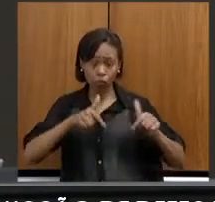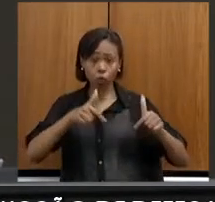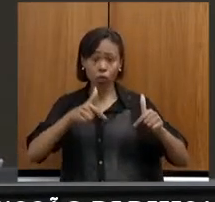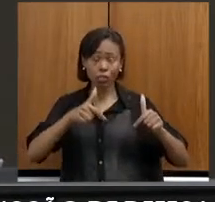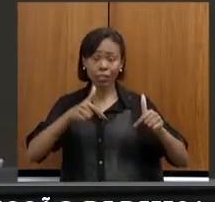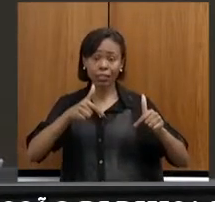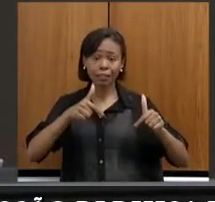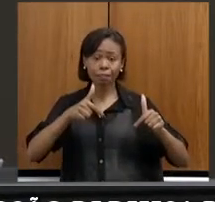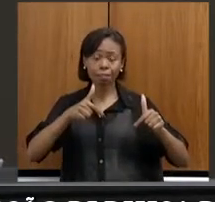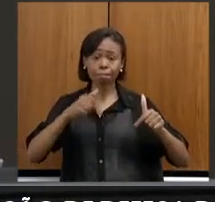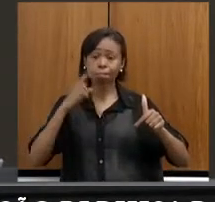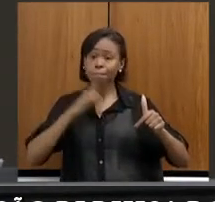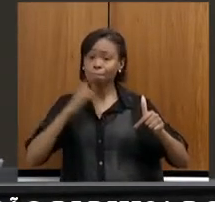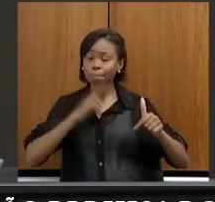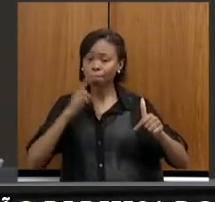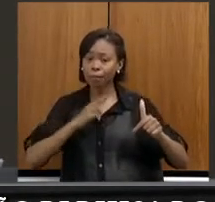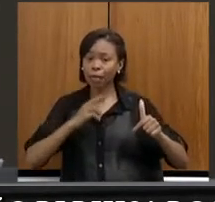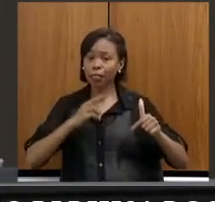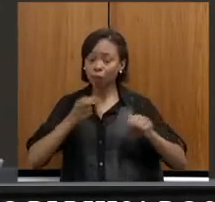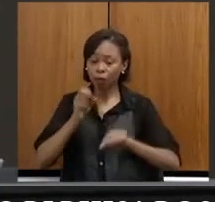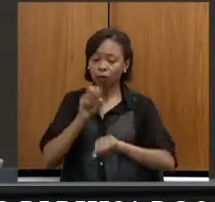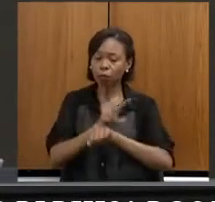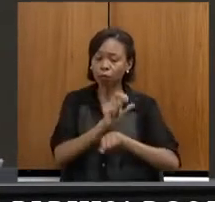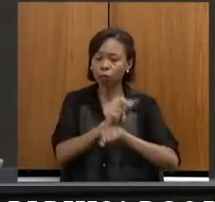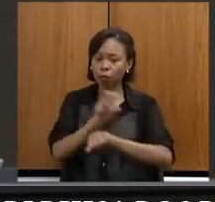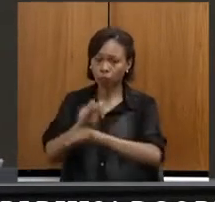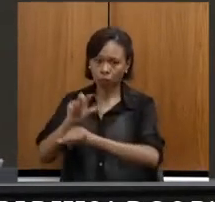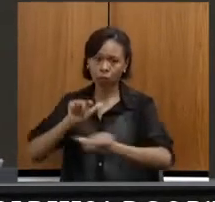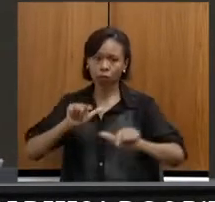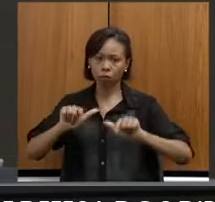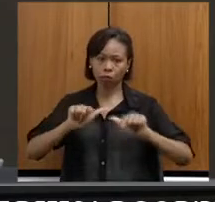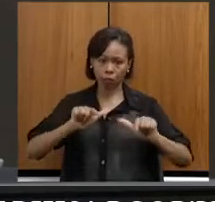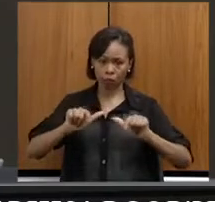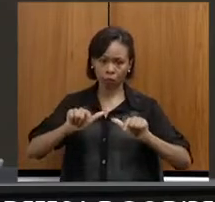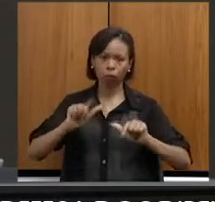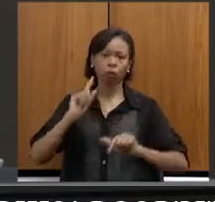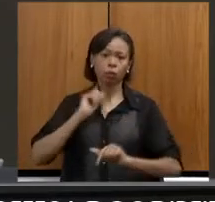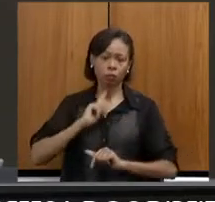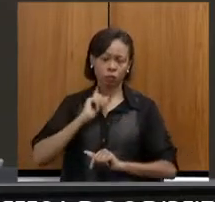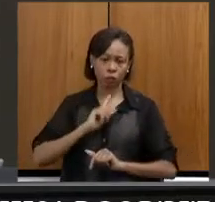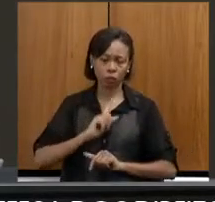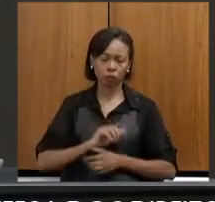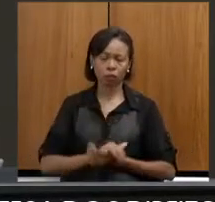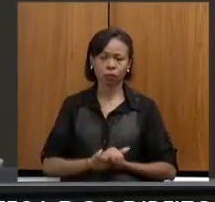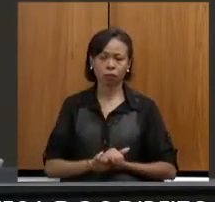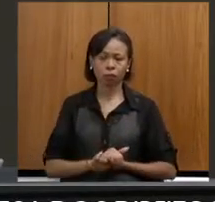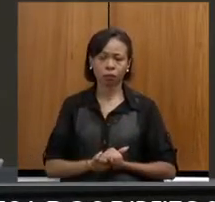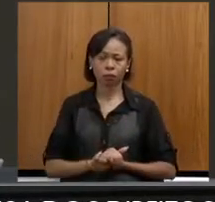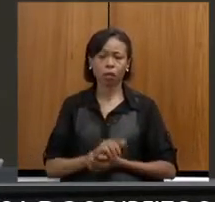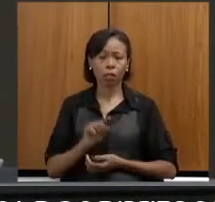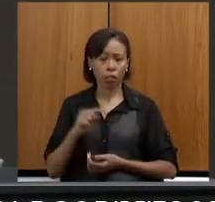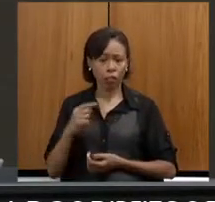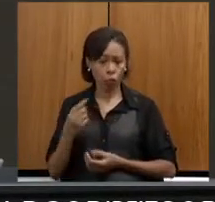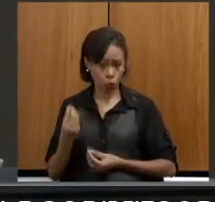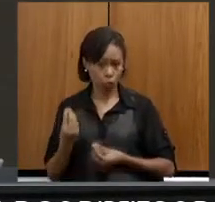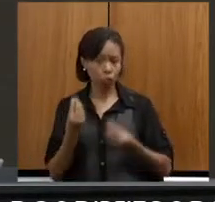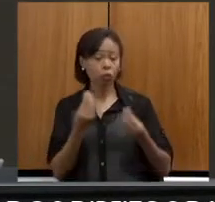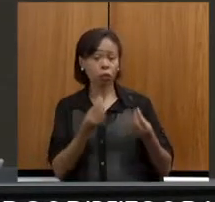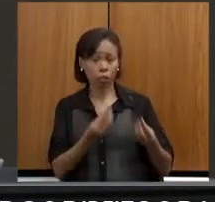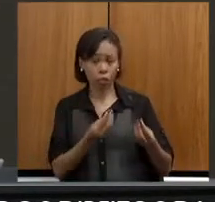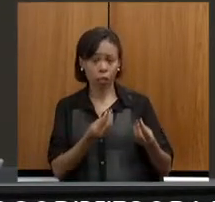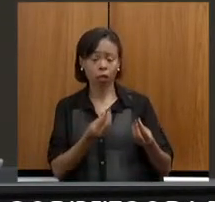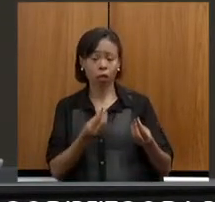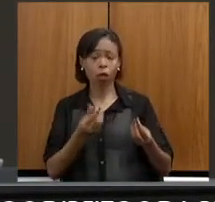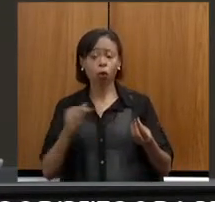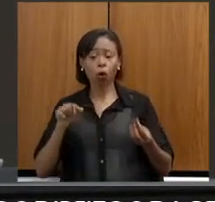geração de emprego no Estado. Eu quero até passar a vossa mão, secretária, cópia